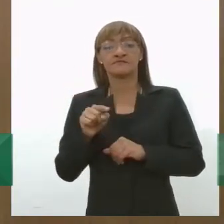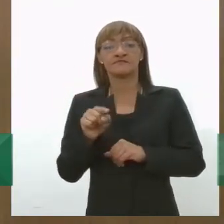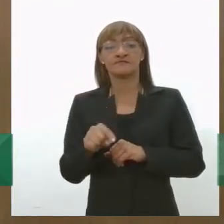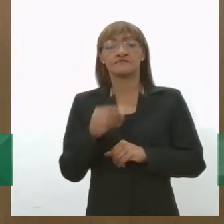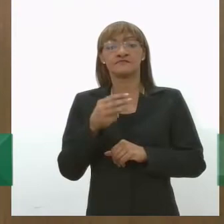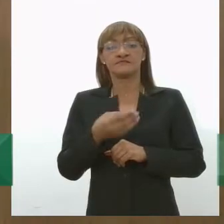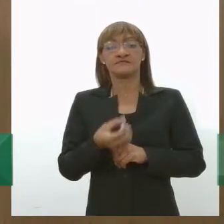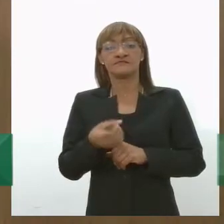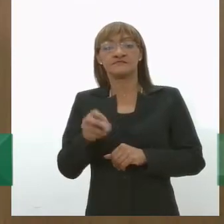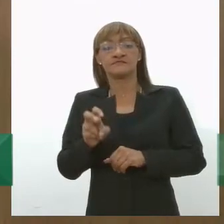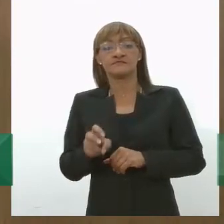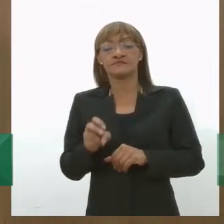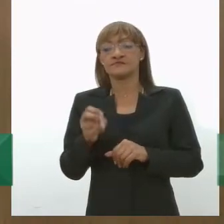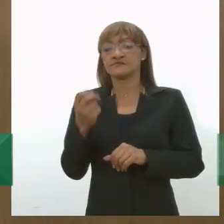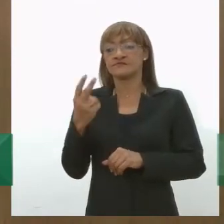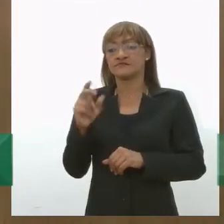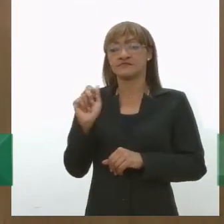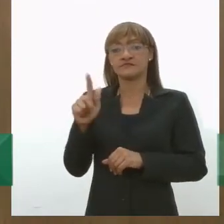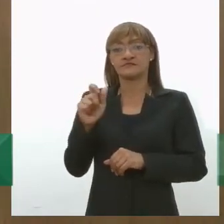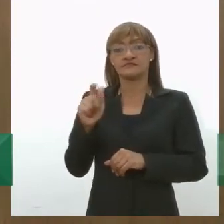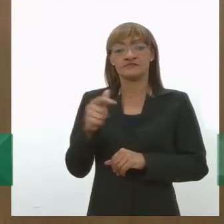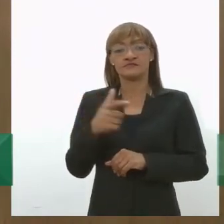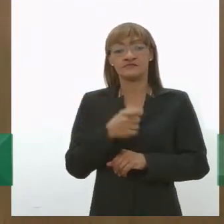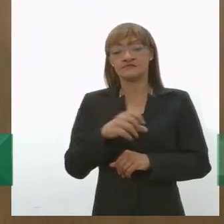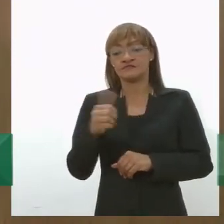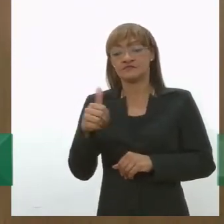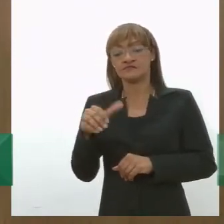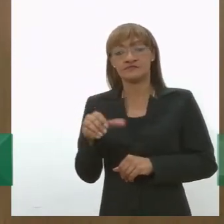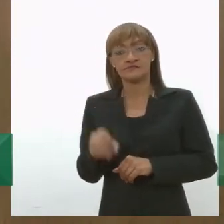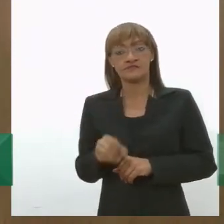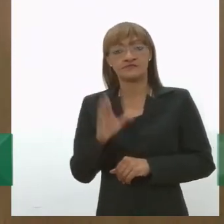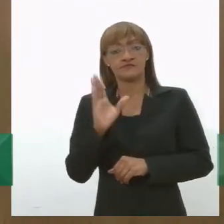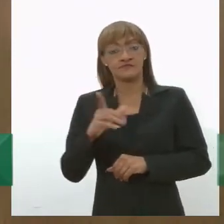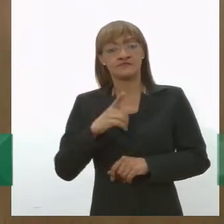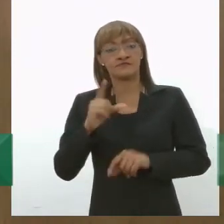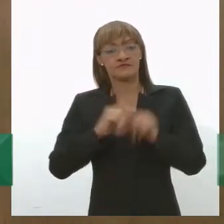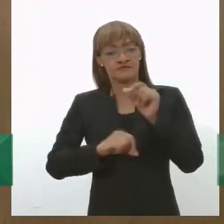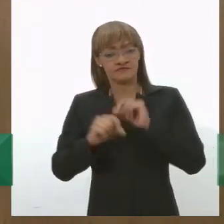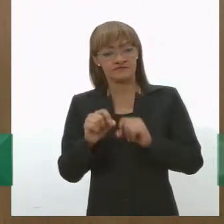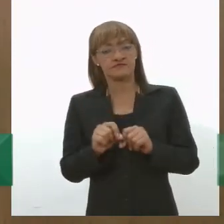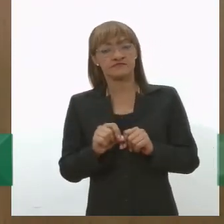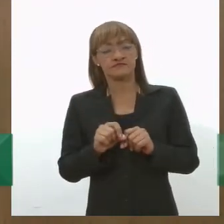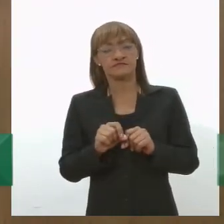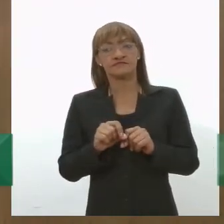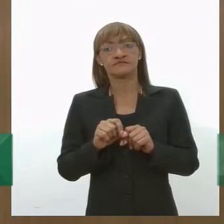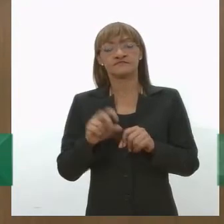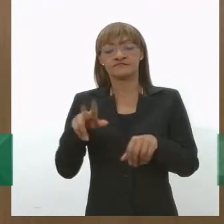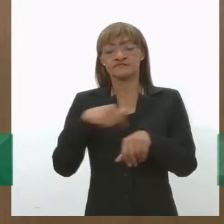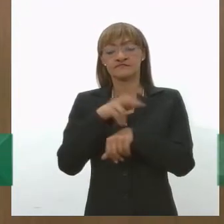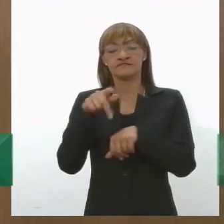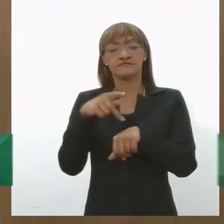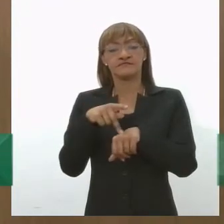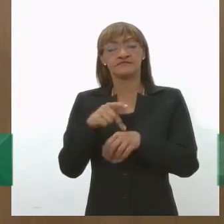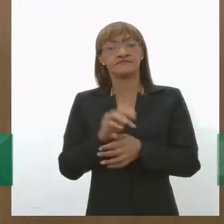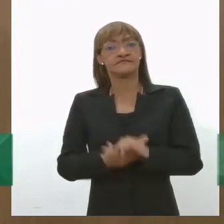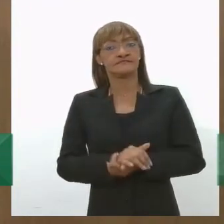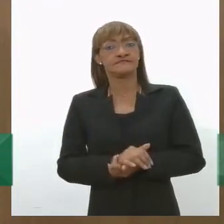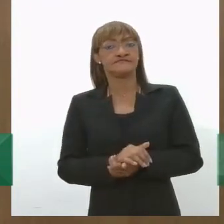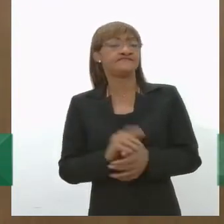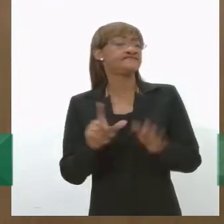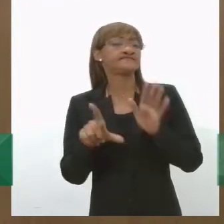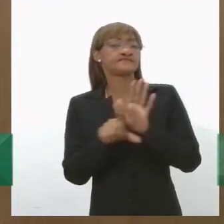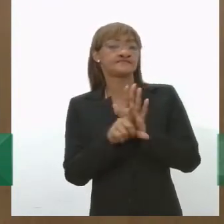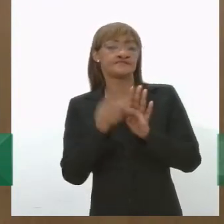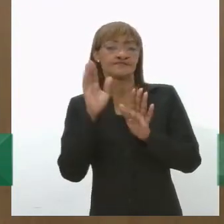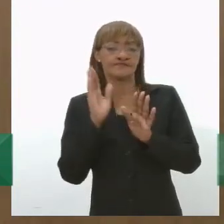agosto de 2010 que regula a gestão e gerenciamento de resíduos sólidos no país. Ela foi, essa lei foi resultado de